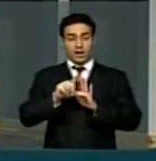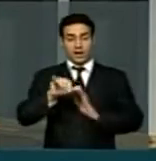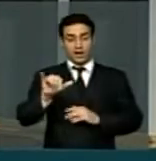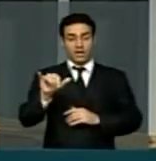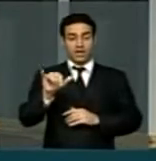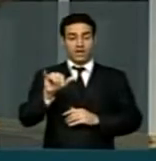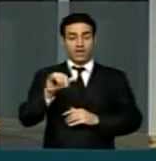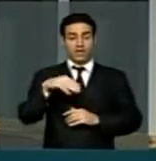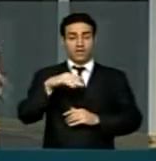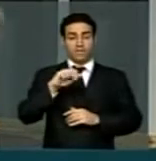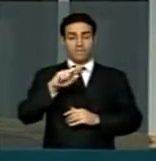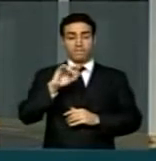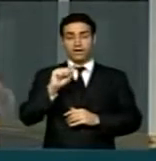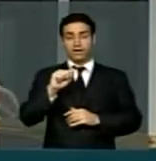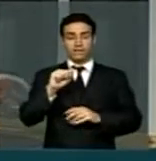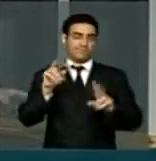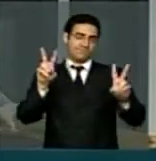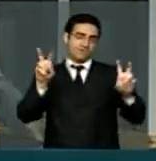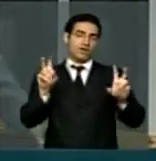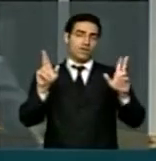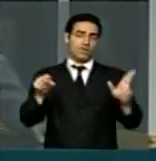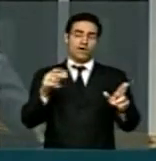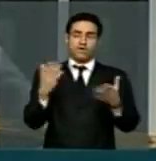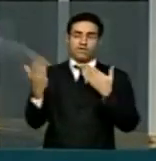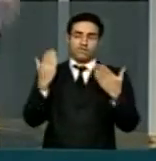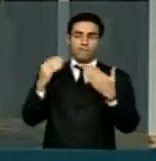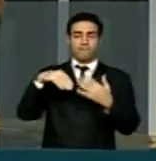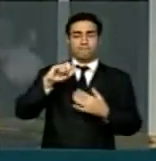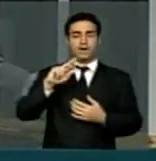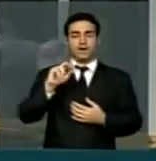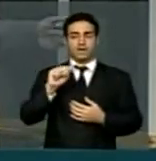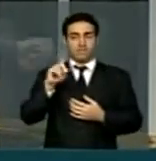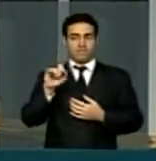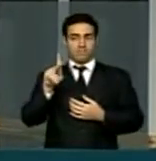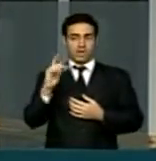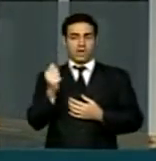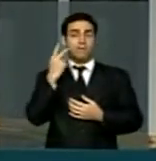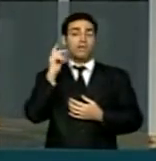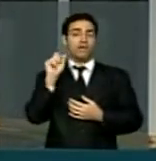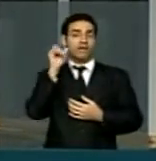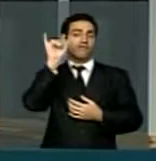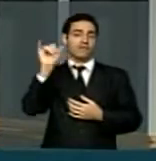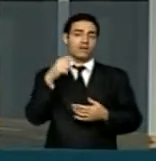não batam também nos velhinhos. Será que isso é justo?